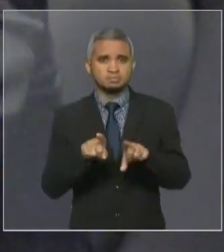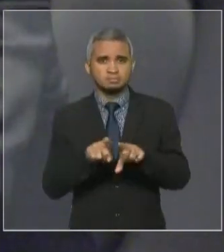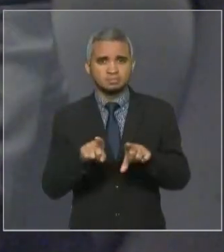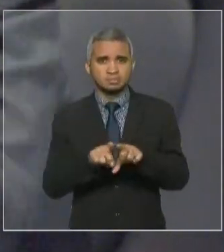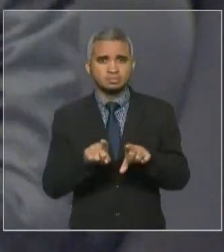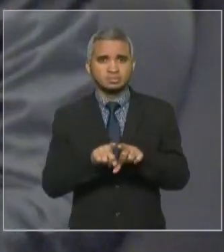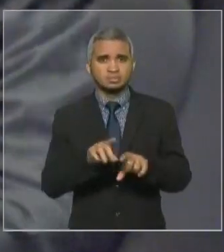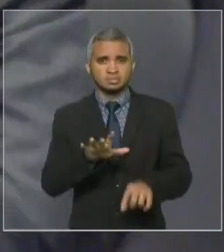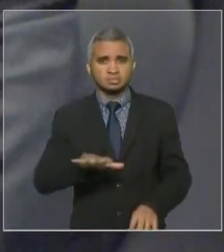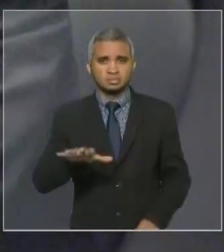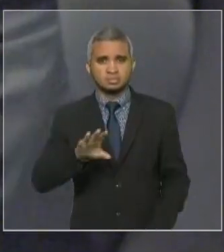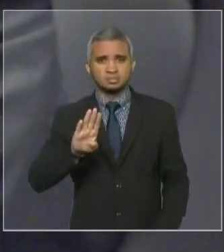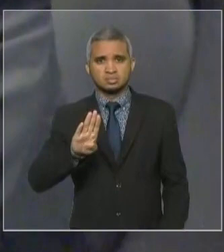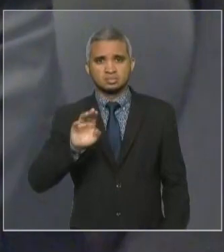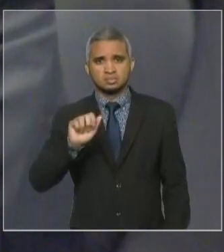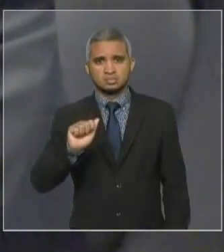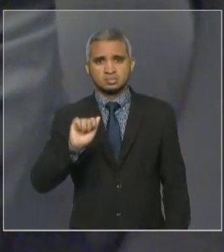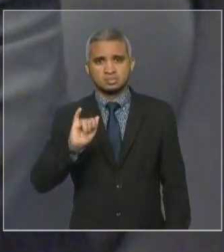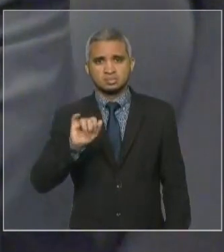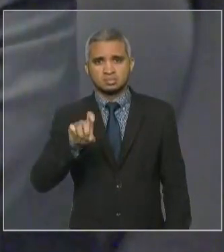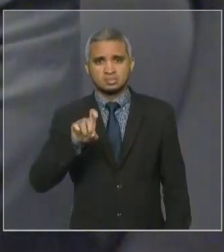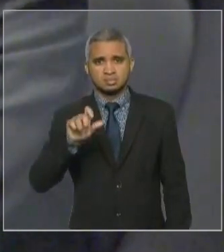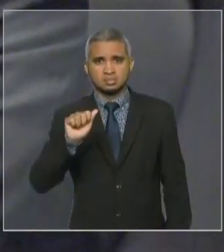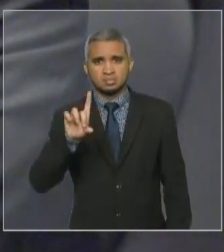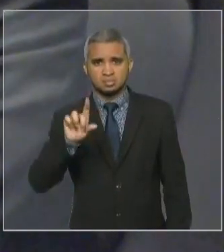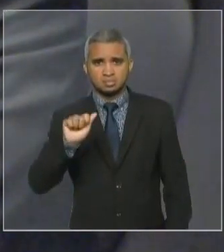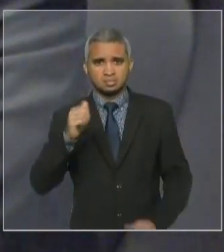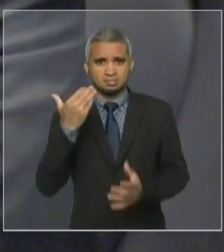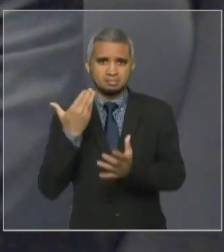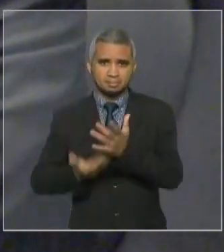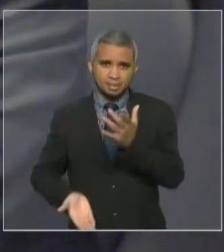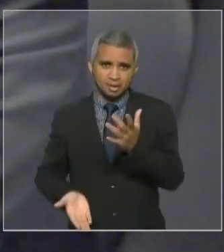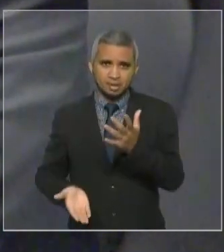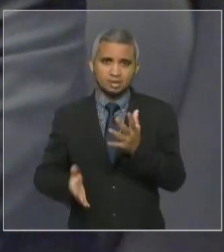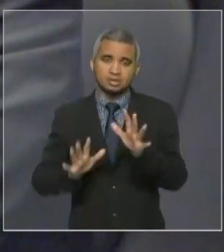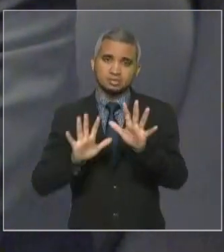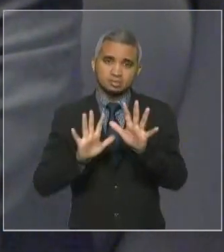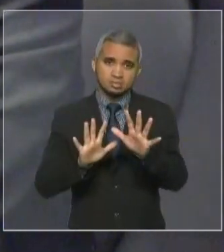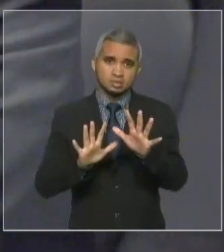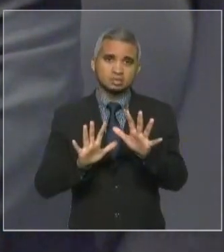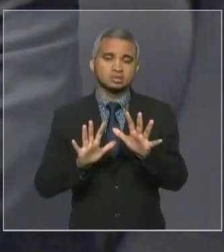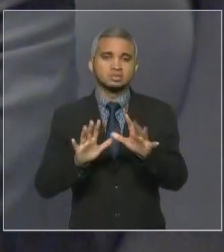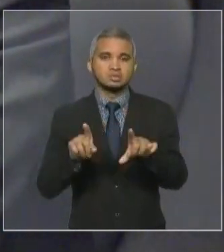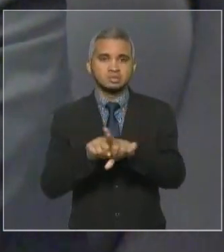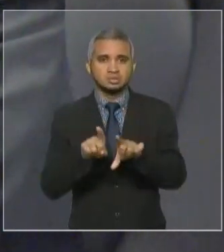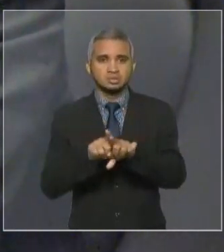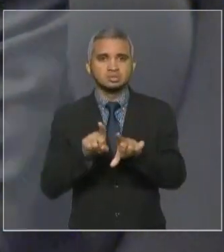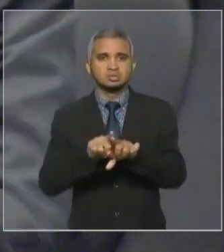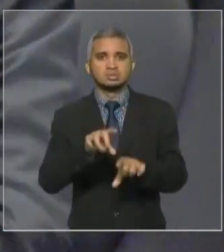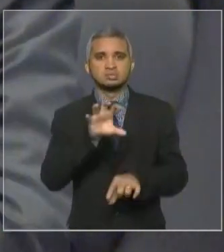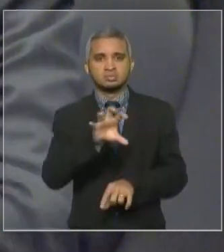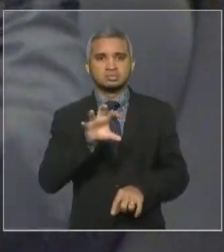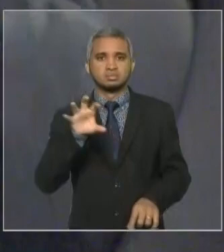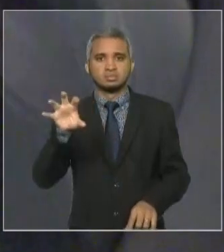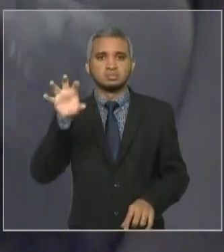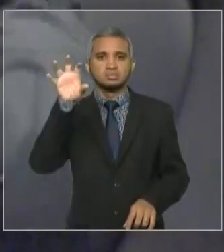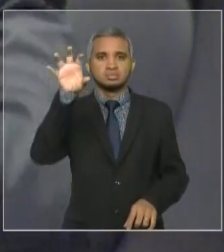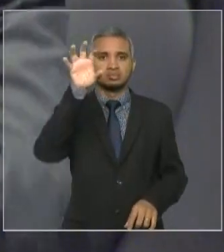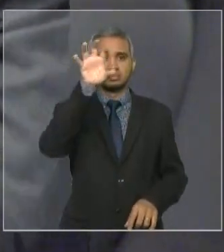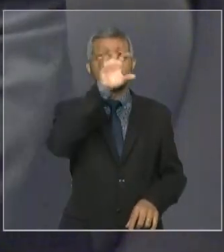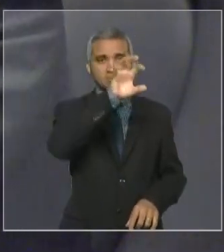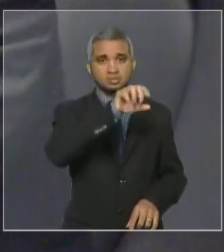baixada com a sua saída aqui do Parlamento, mas, por outro lado, essas cidades, essas regiões, V. Exª faz política